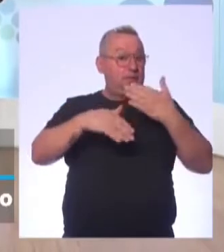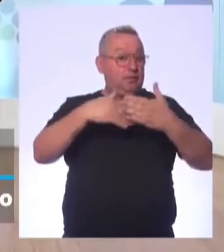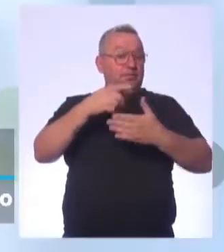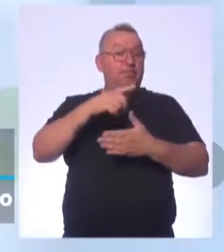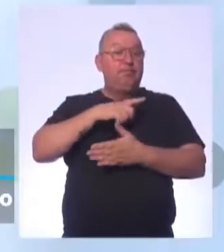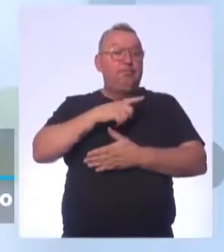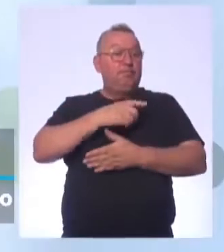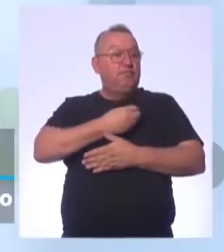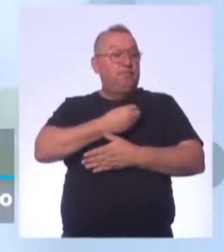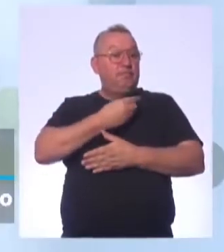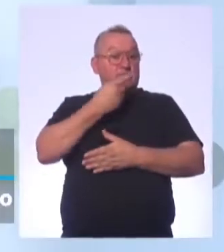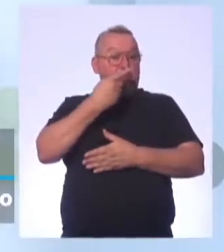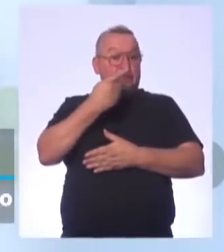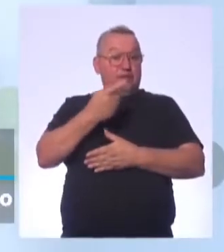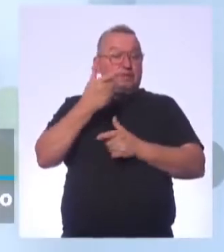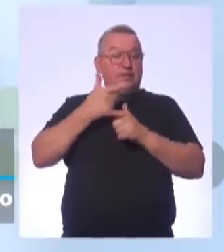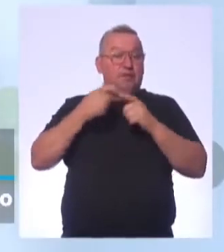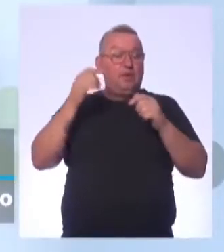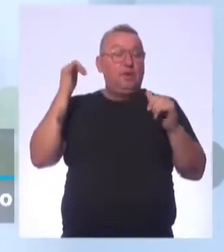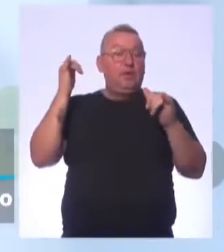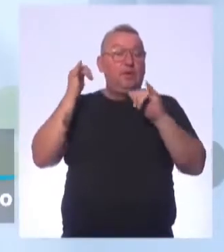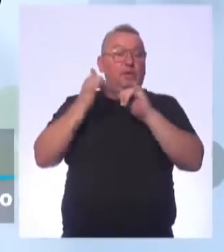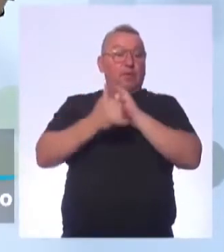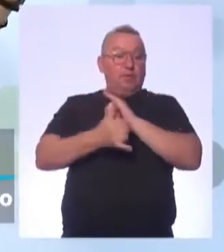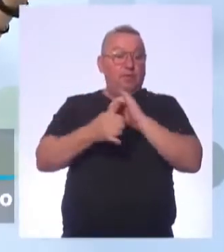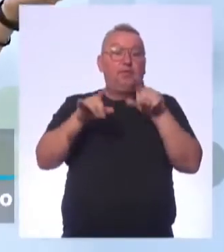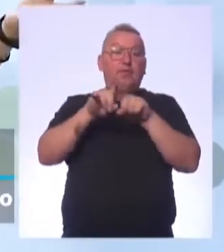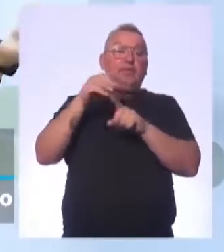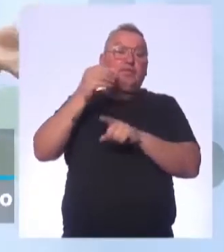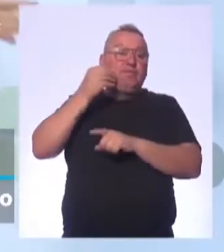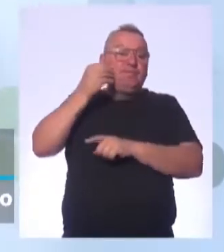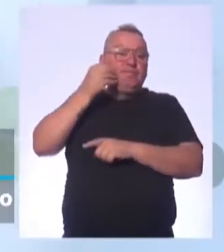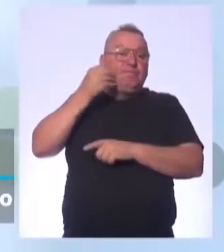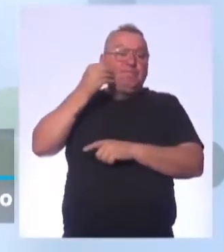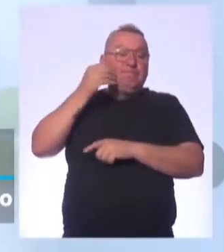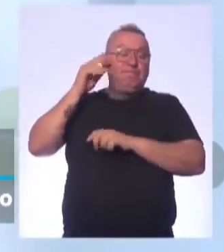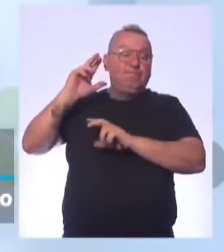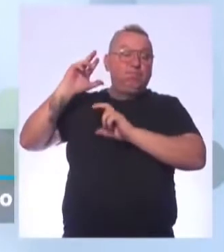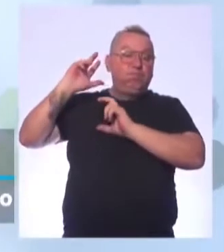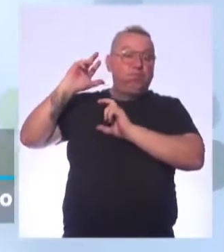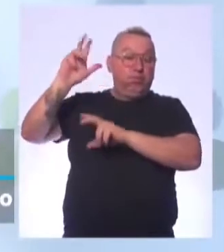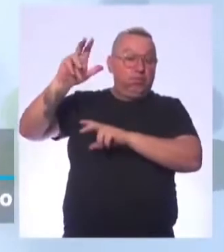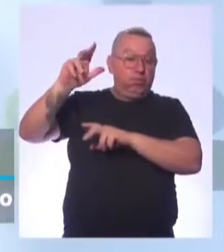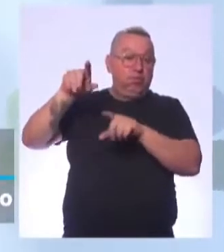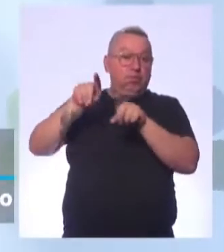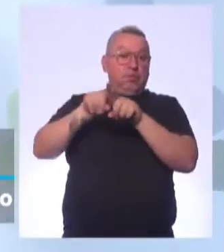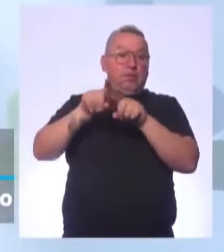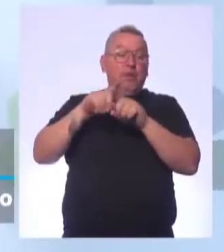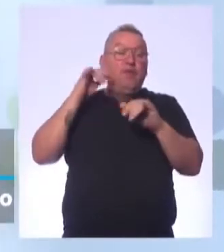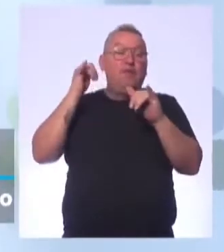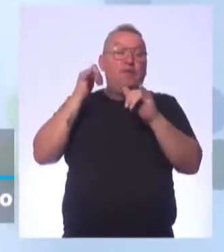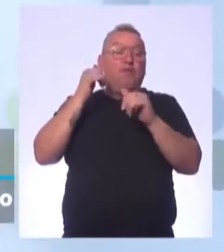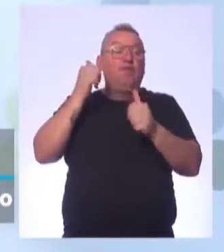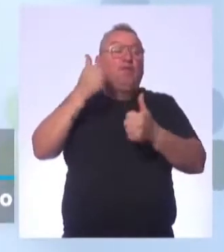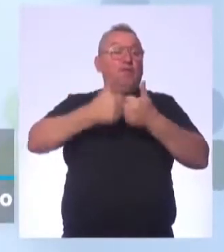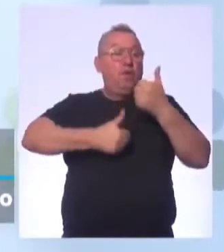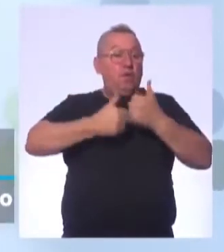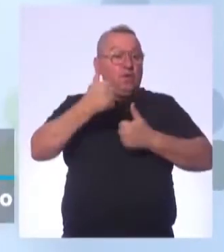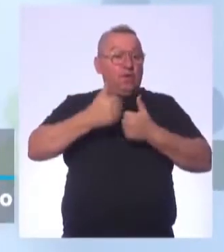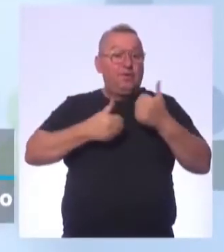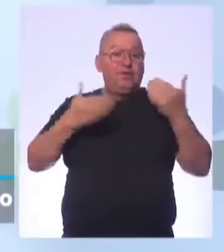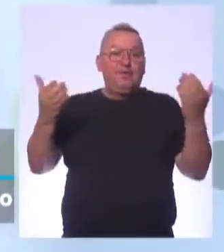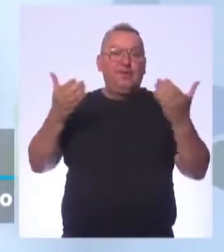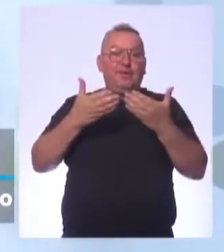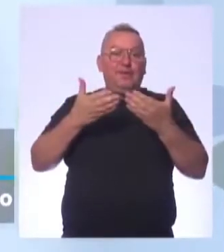estávamos. Nós estávamos falando de esporte de invasão, experimentamos o handball, semana passada foi do futebol e hoje a gente volta aí com o